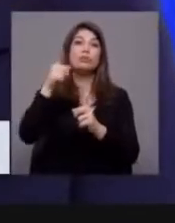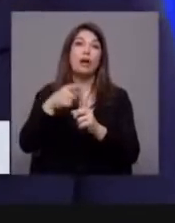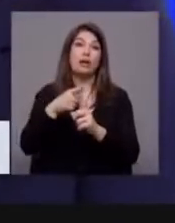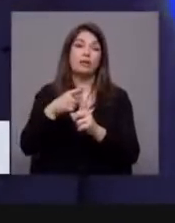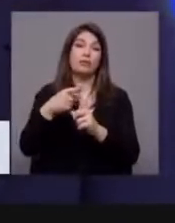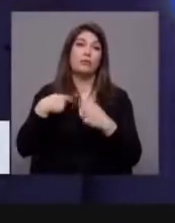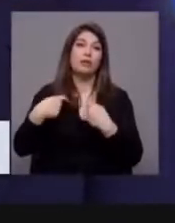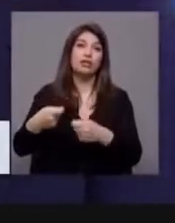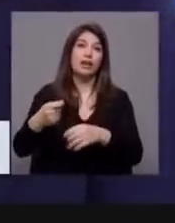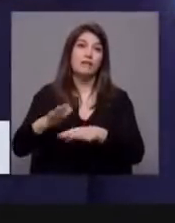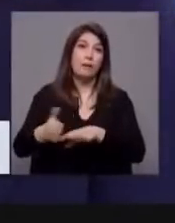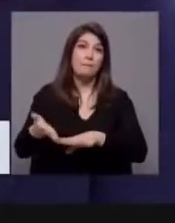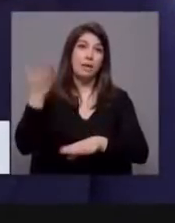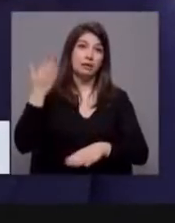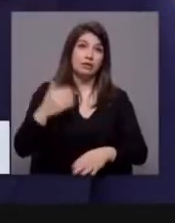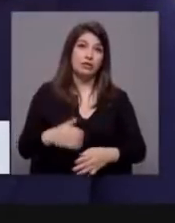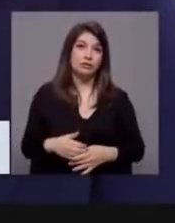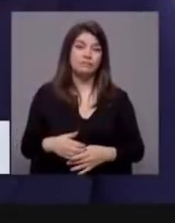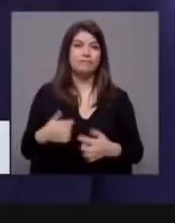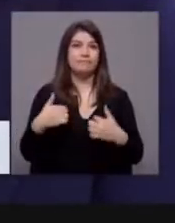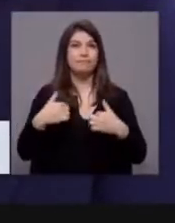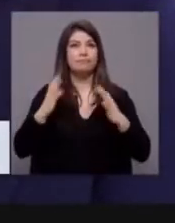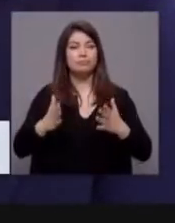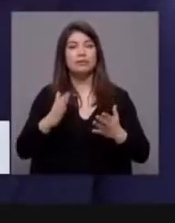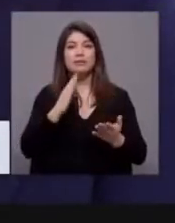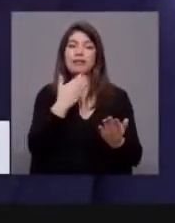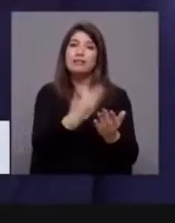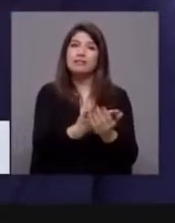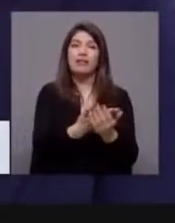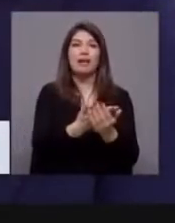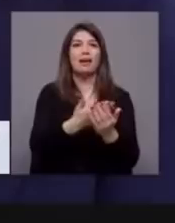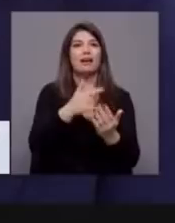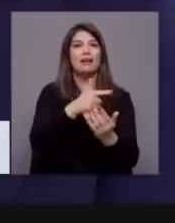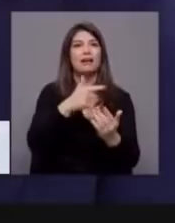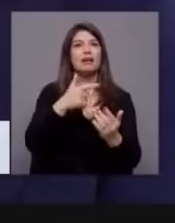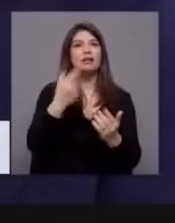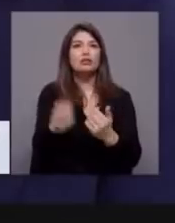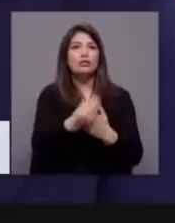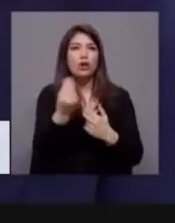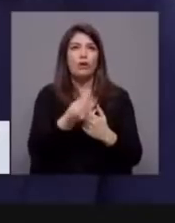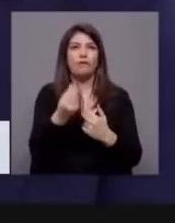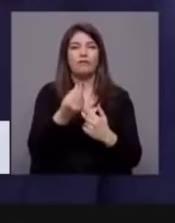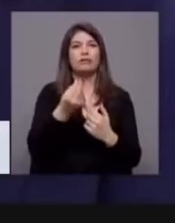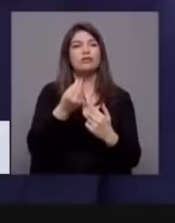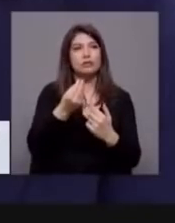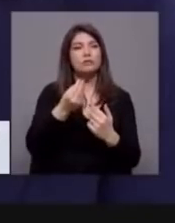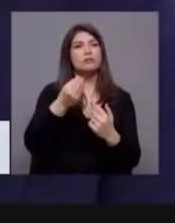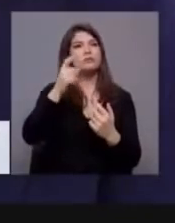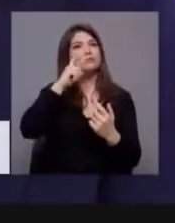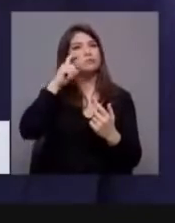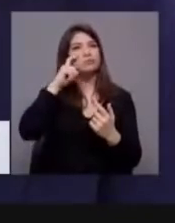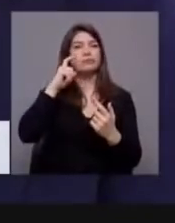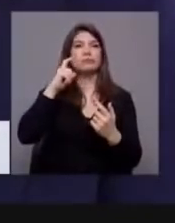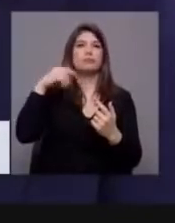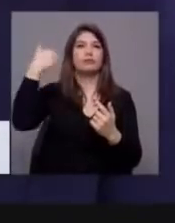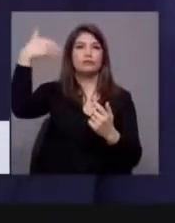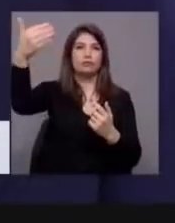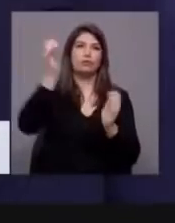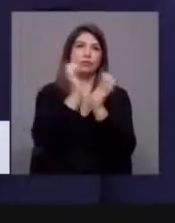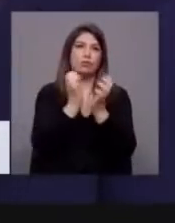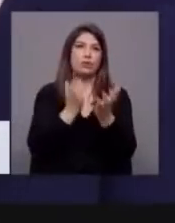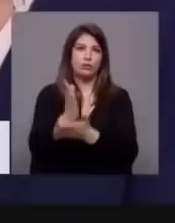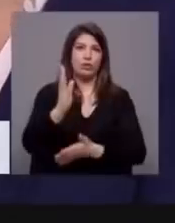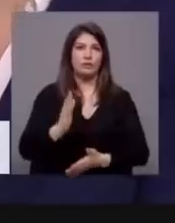garantir a todas as gerações a sustentabilidade futura da segurança social. Uma das grandes vitórias destes seis anos